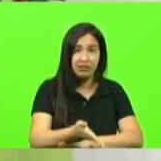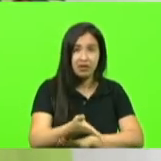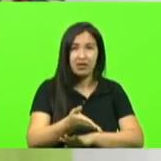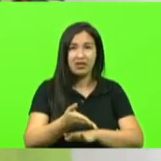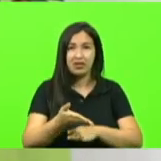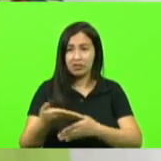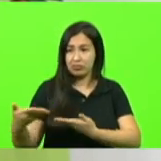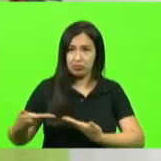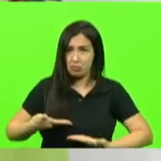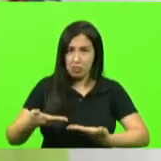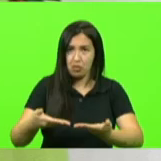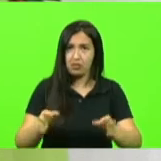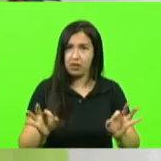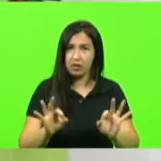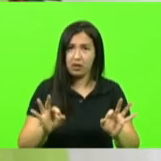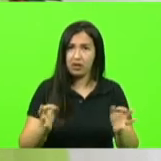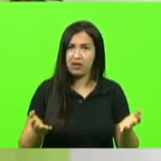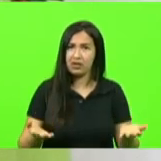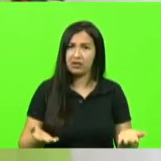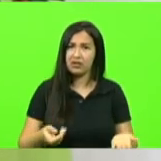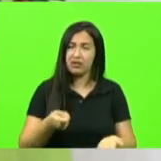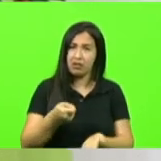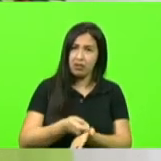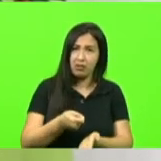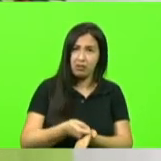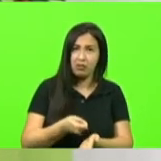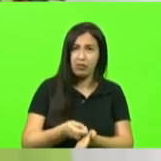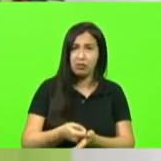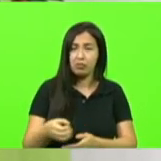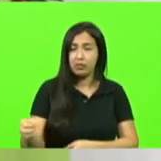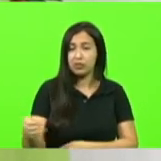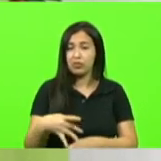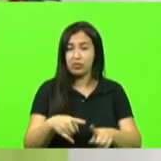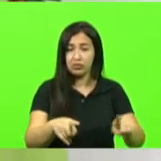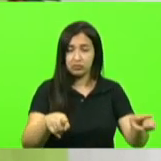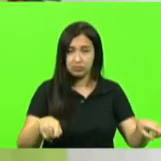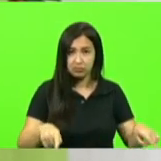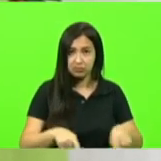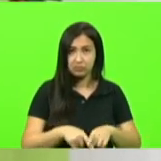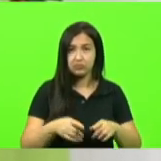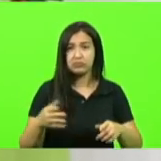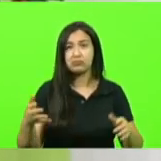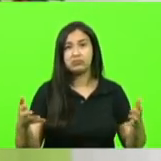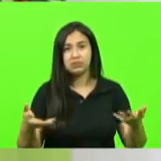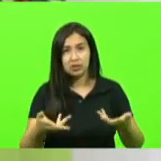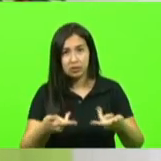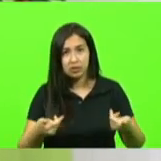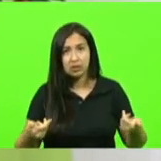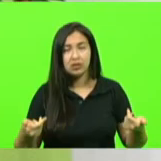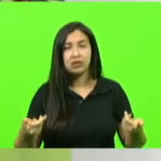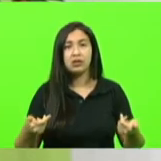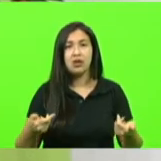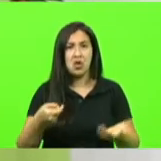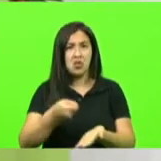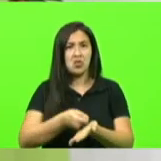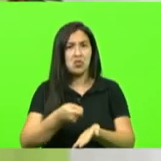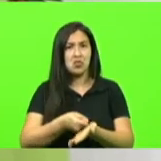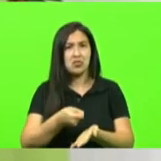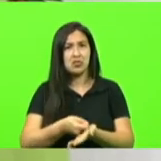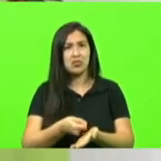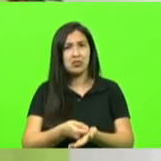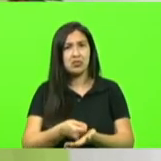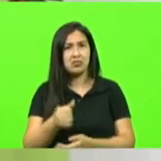que cobra a nova ala que cobra as melhorias mas não é uma cobrança irracional